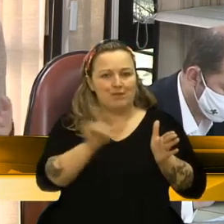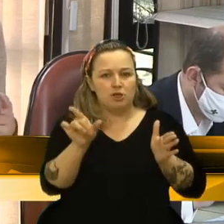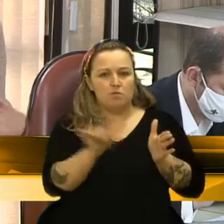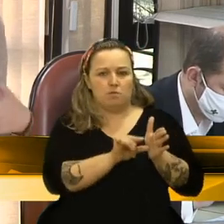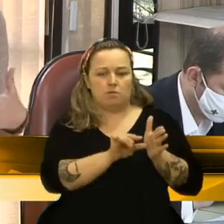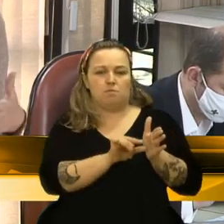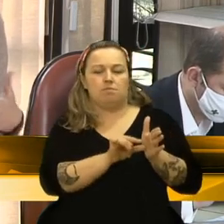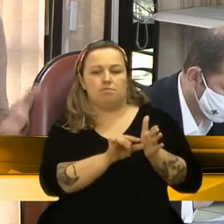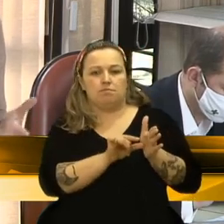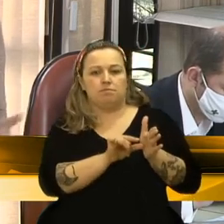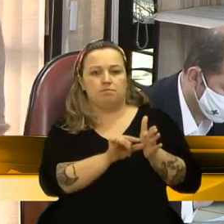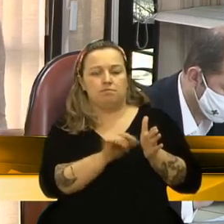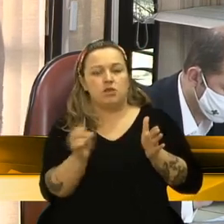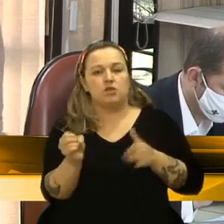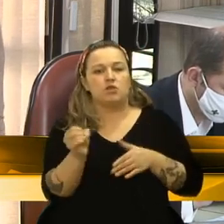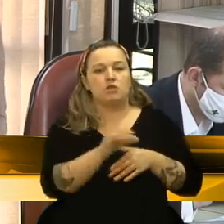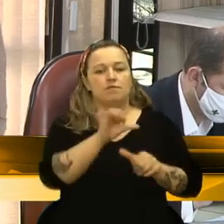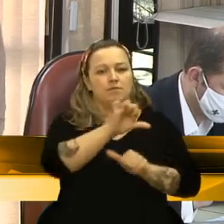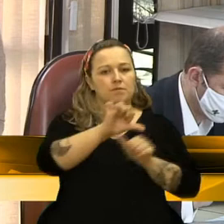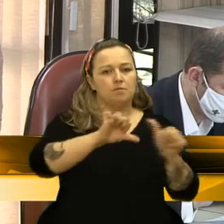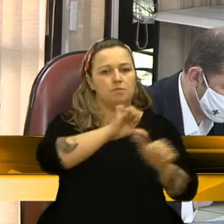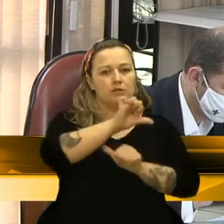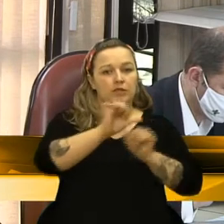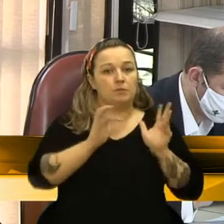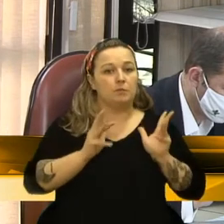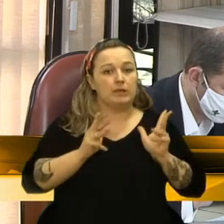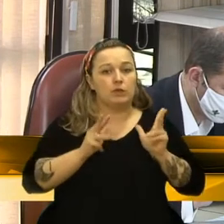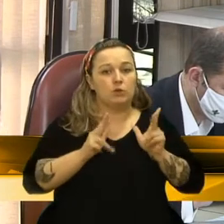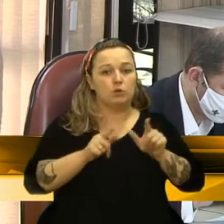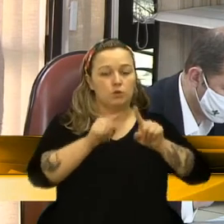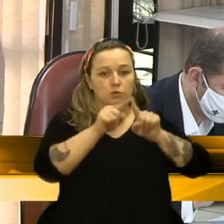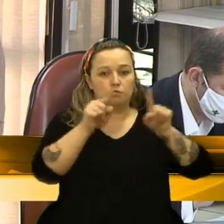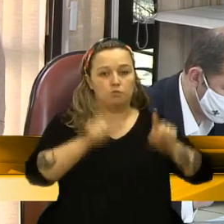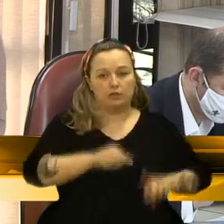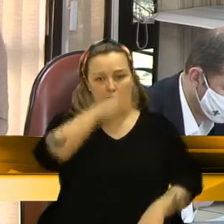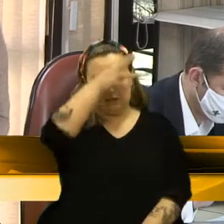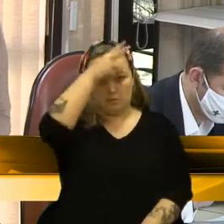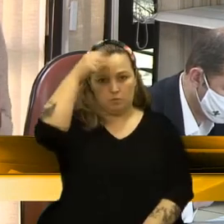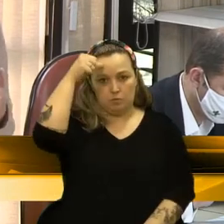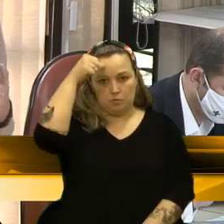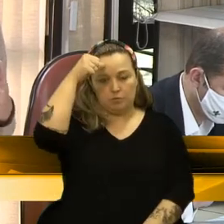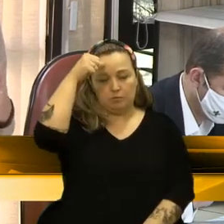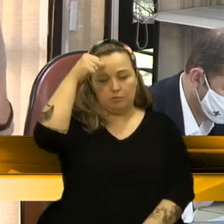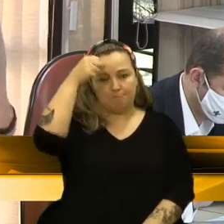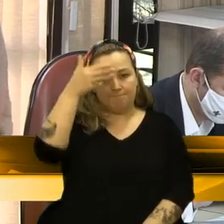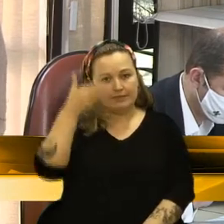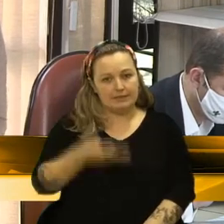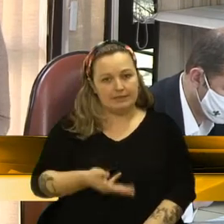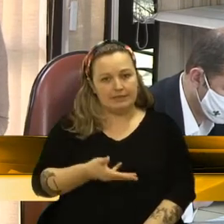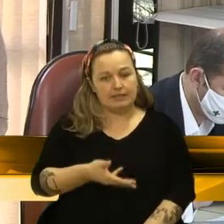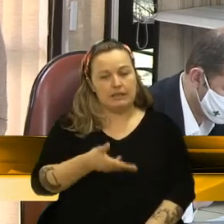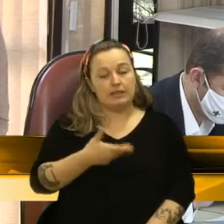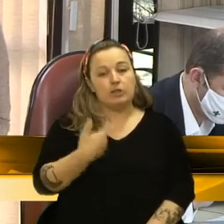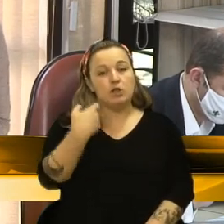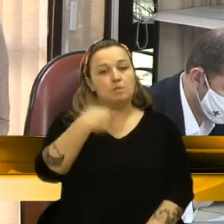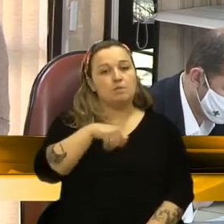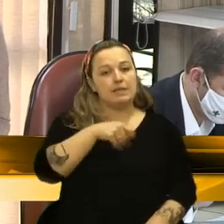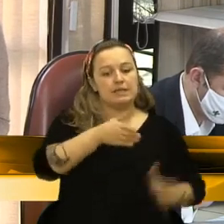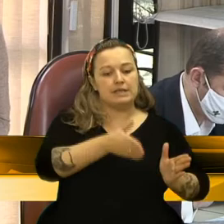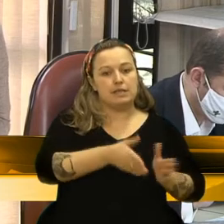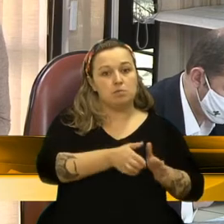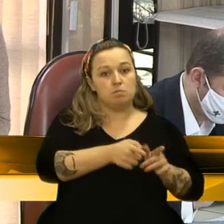essas novas mudanças para todos os servidores públicos municipais. Então, gente aumenta o prazo